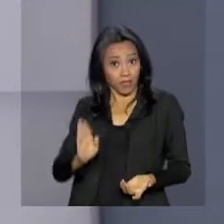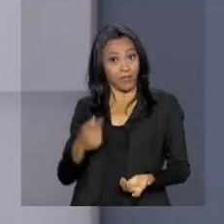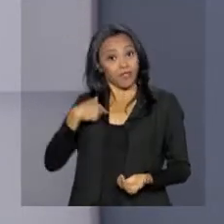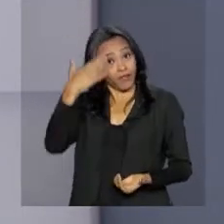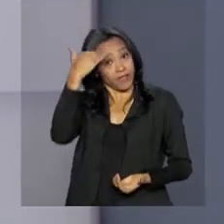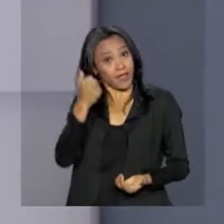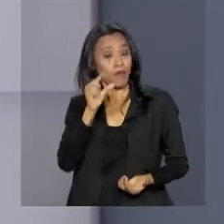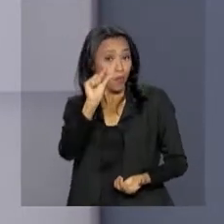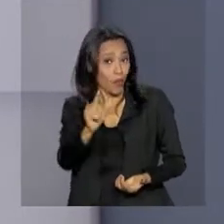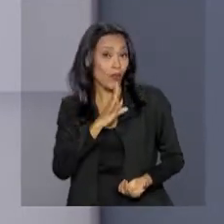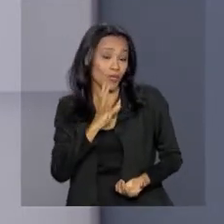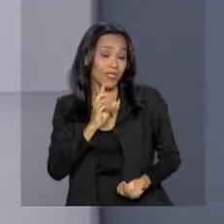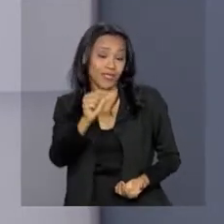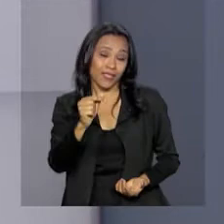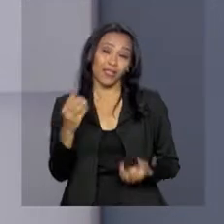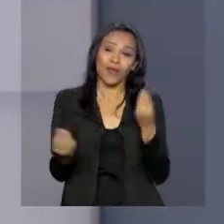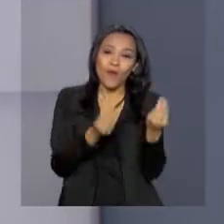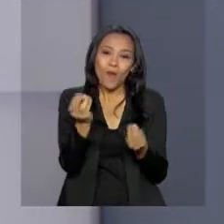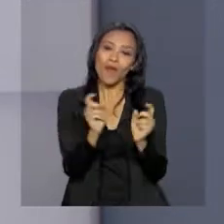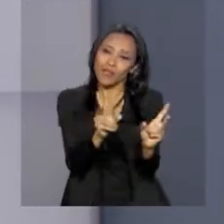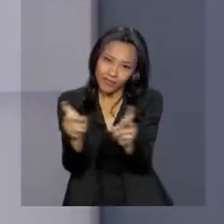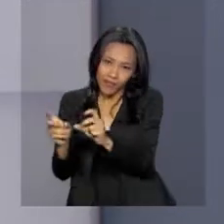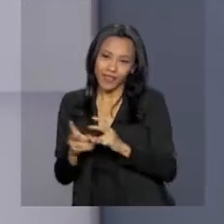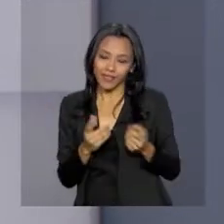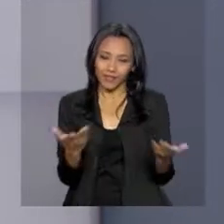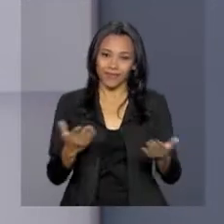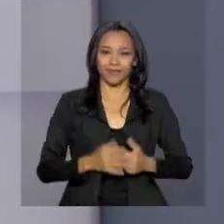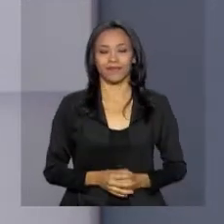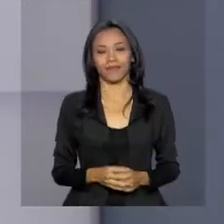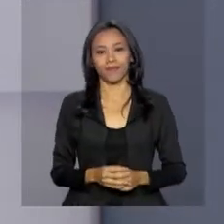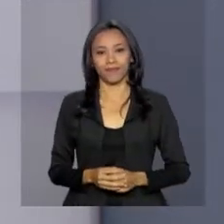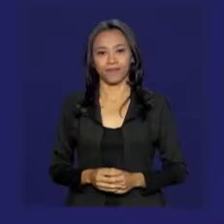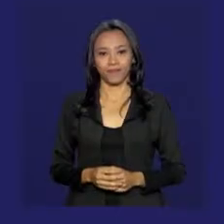um pouco mais sobre o país vizinho e o comércio com o nosso país.